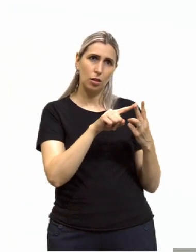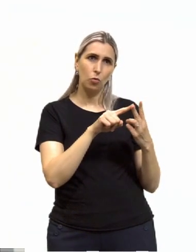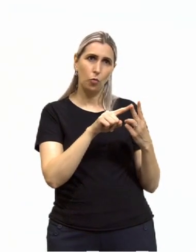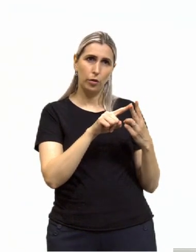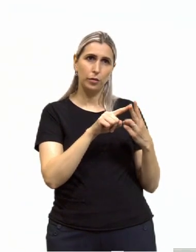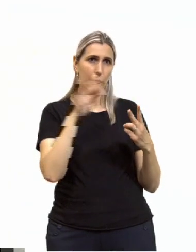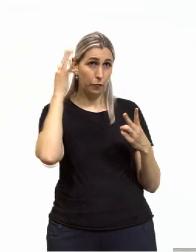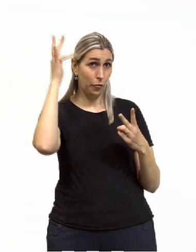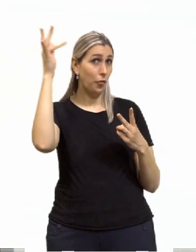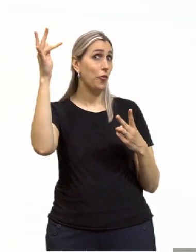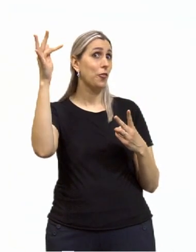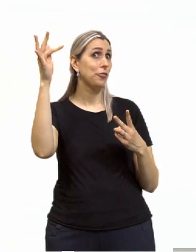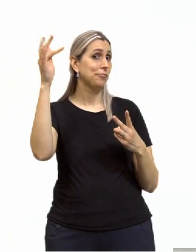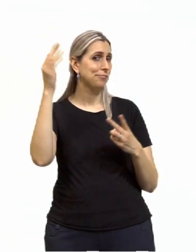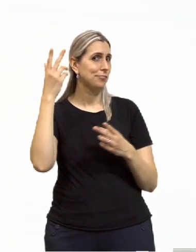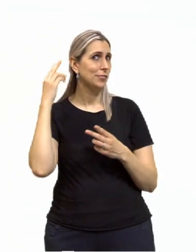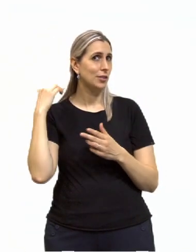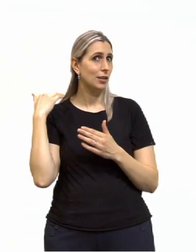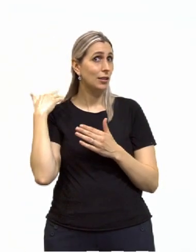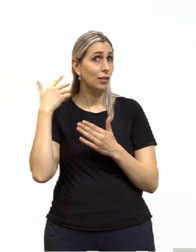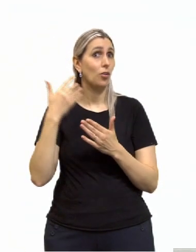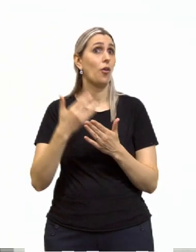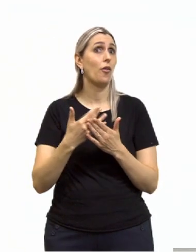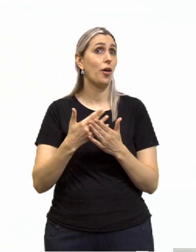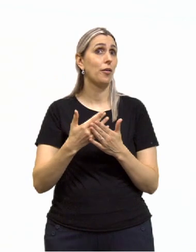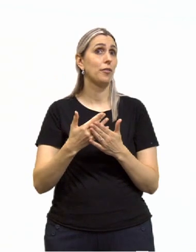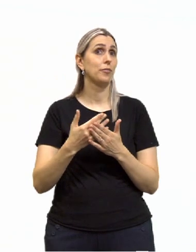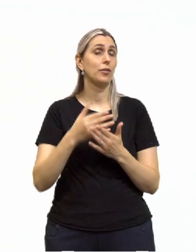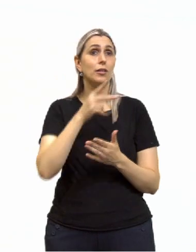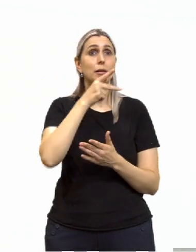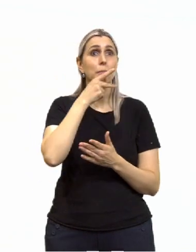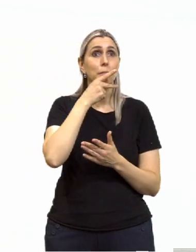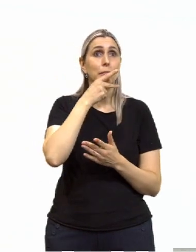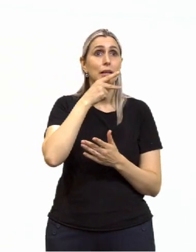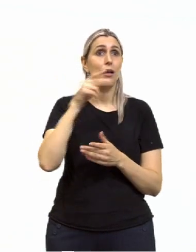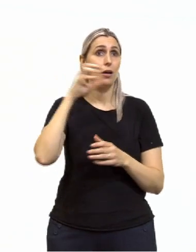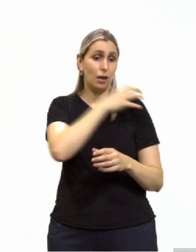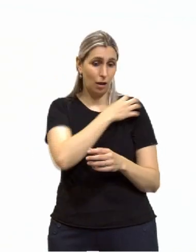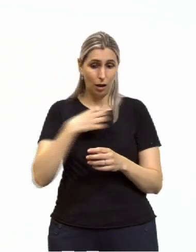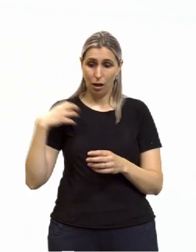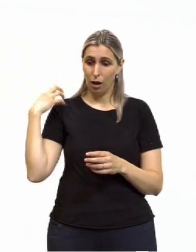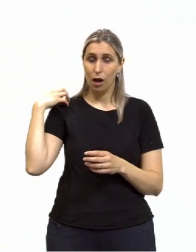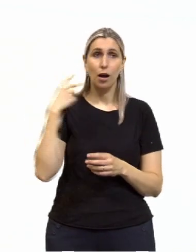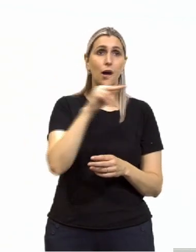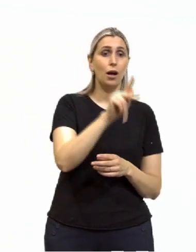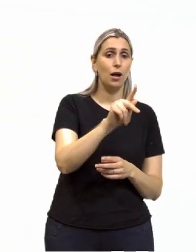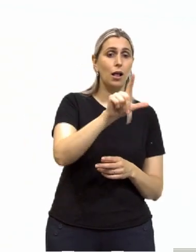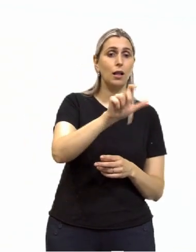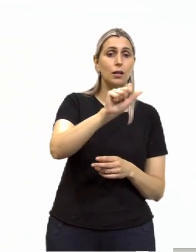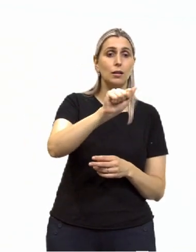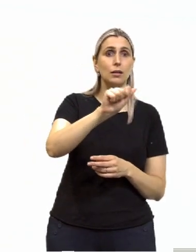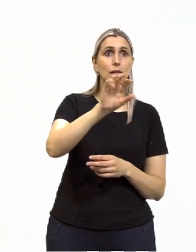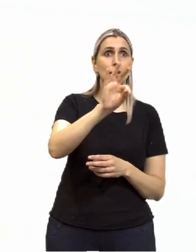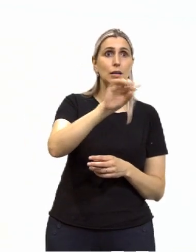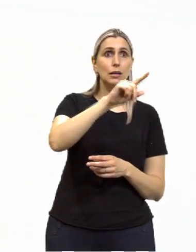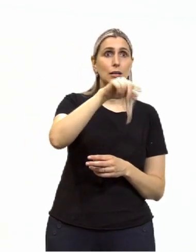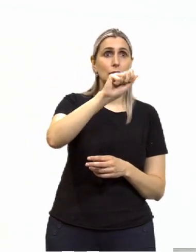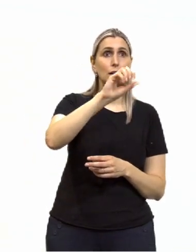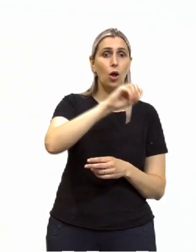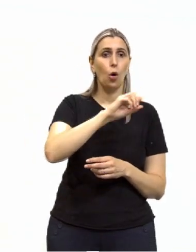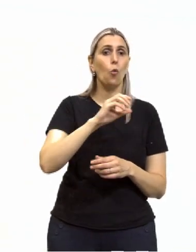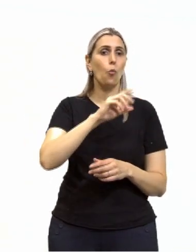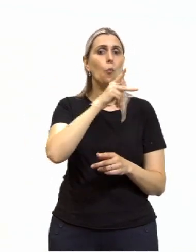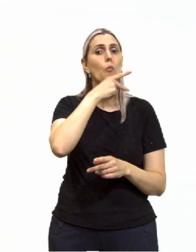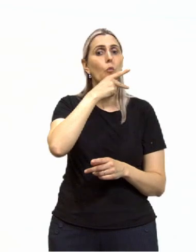pensadores, nossa história da Filosofia, Platão e Aristóteles. Platão que vai falar da qualidade que depende